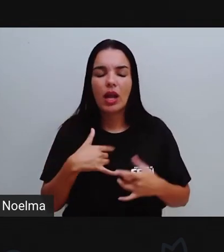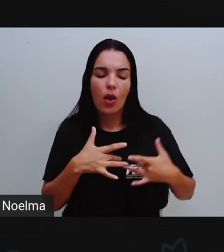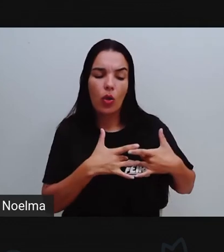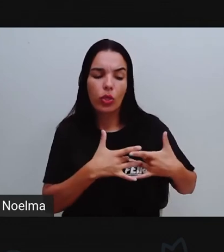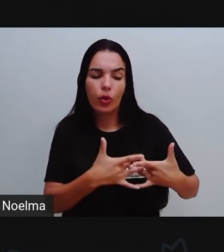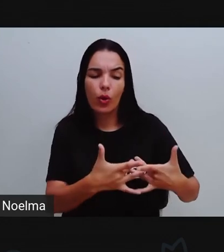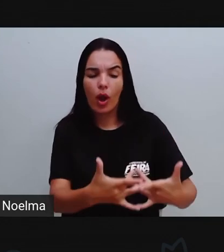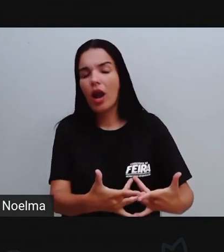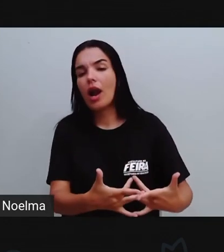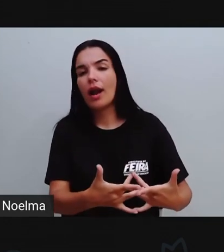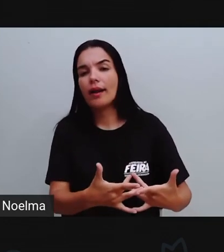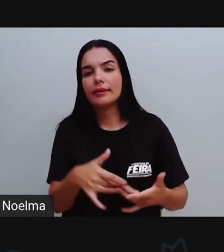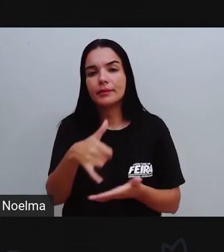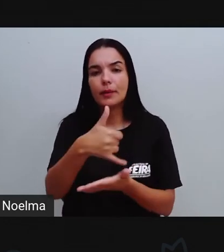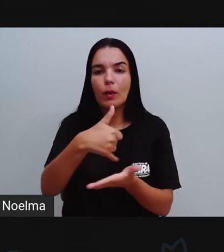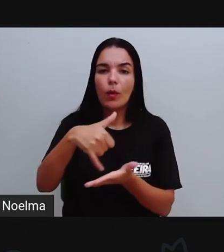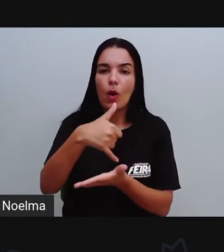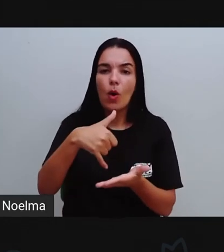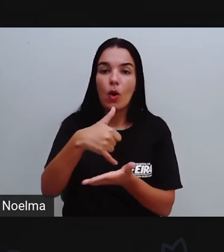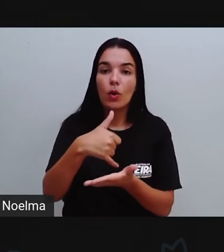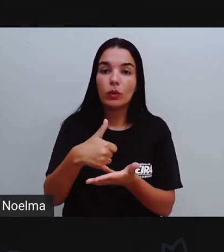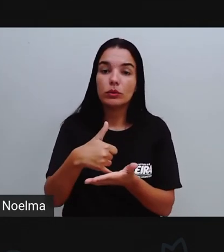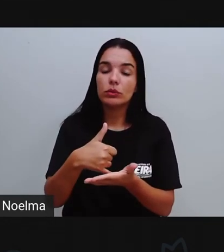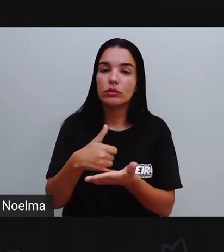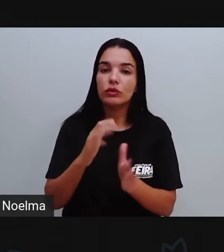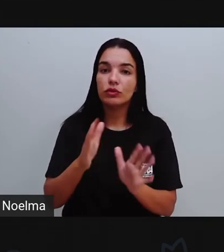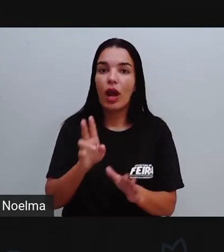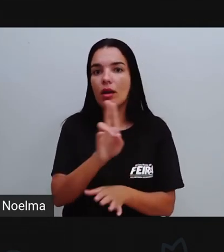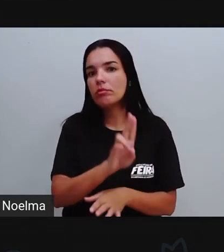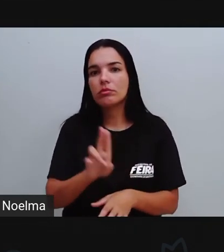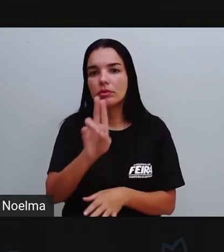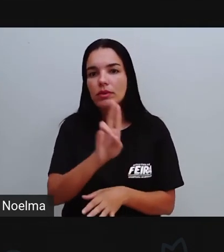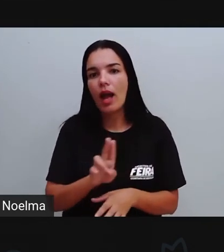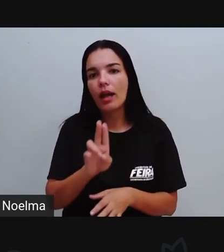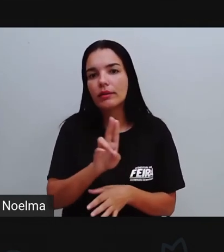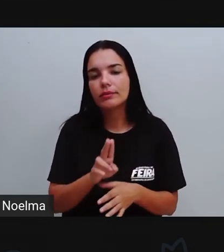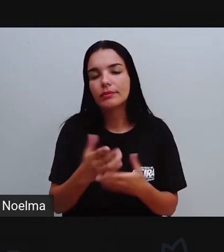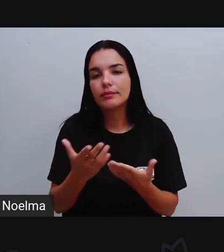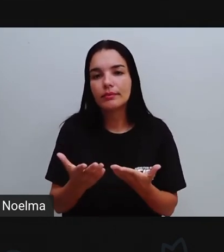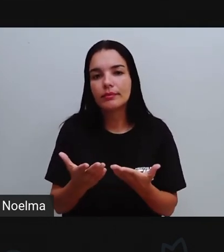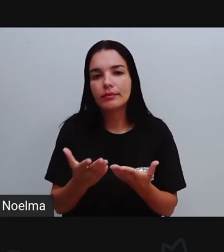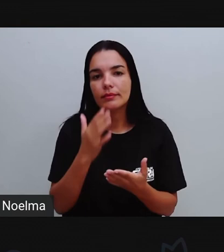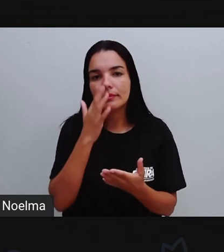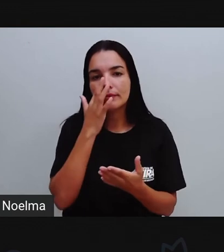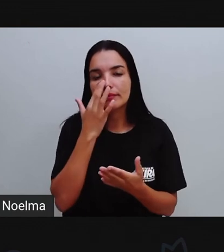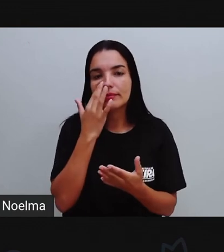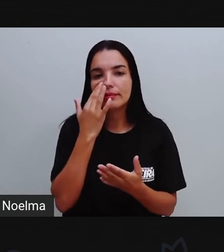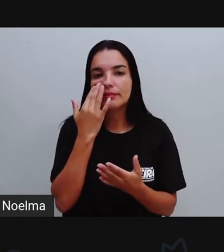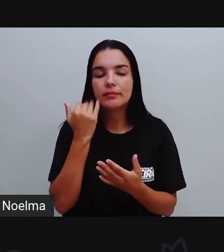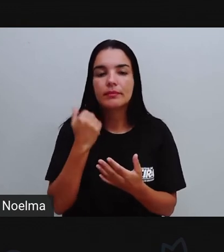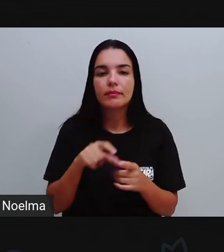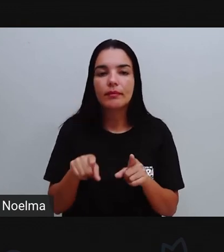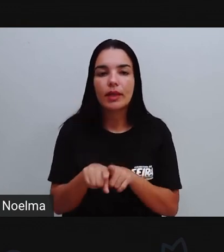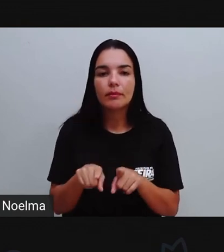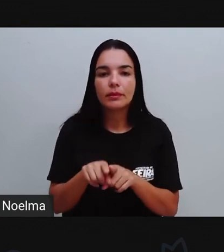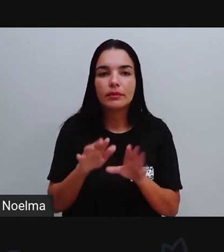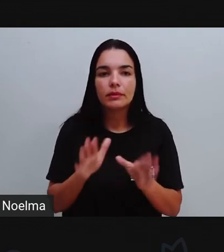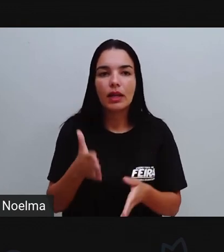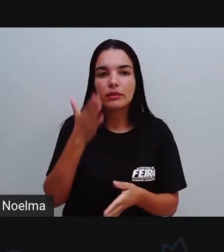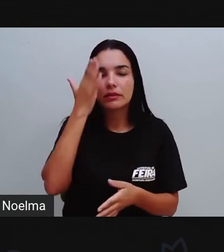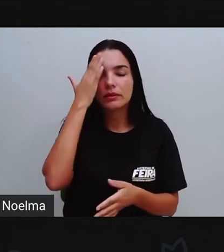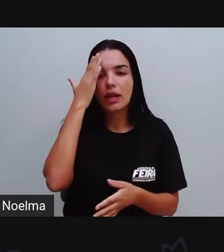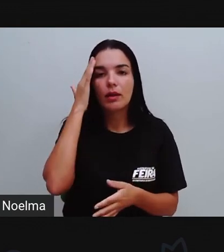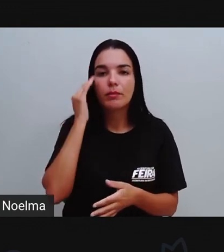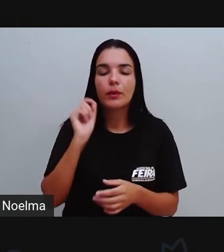Porque, né, que é importante eu levar esse óleo para doar. E a gente já sabe, né,